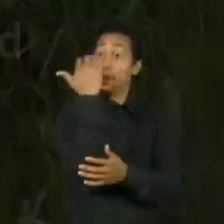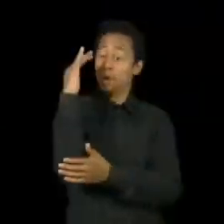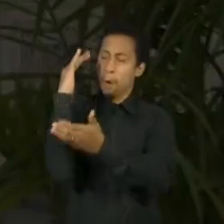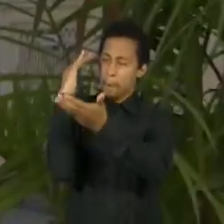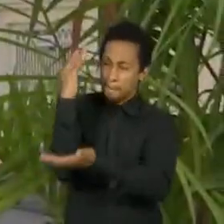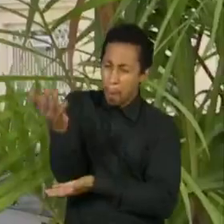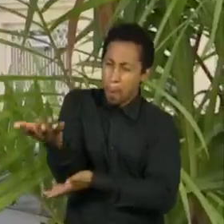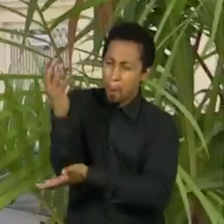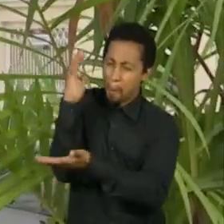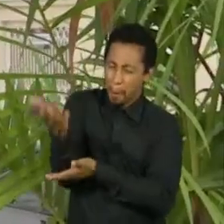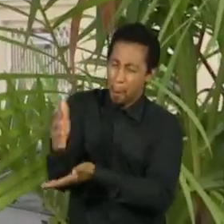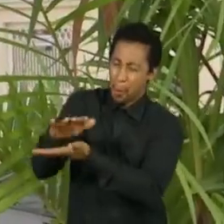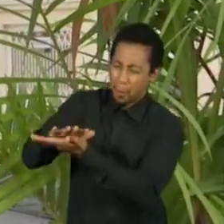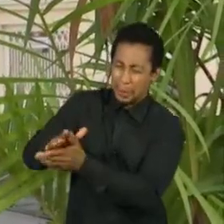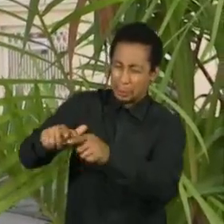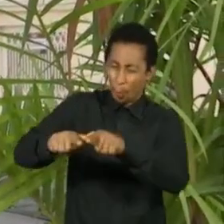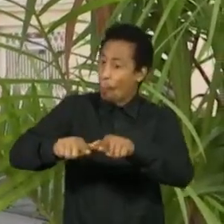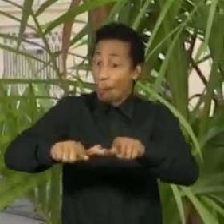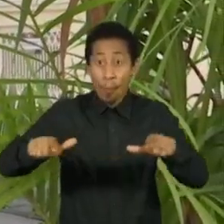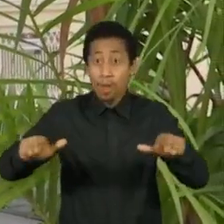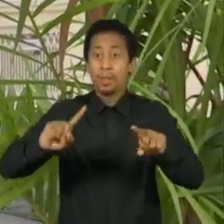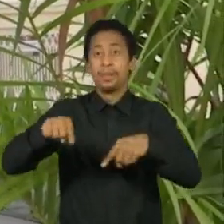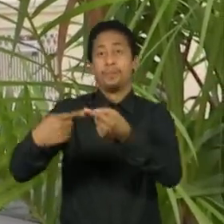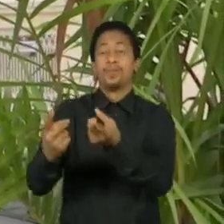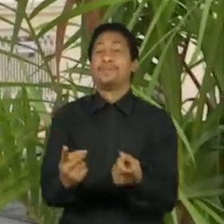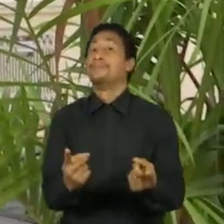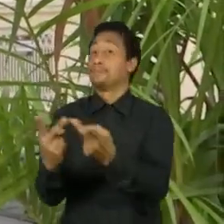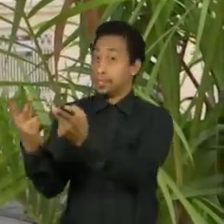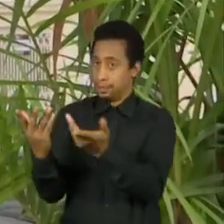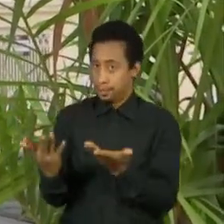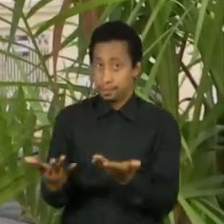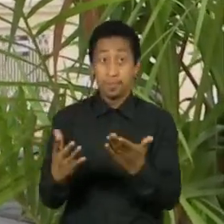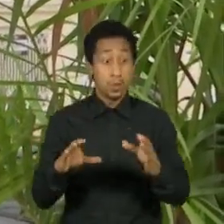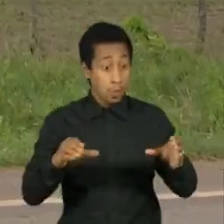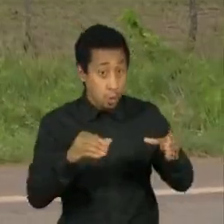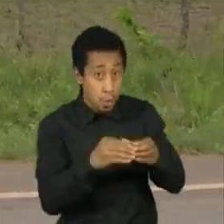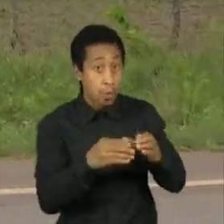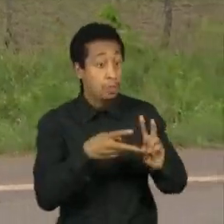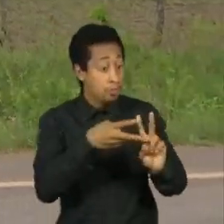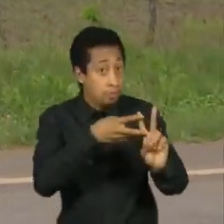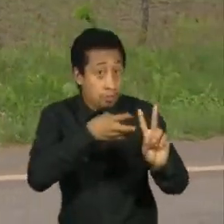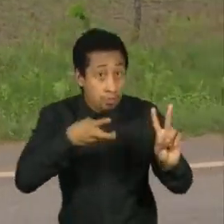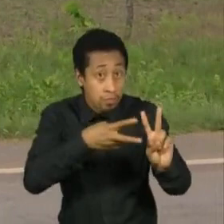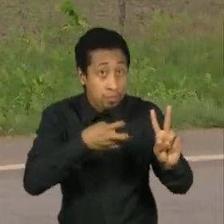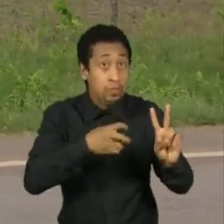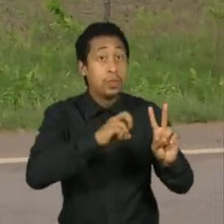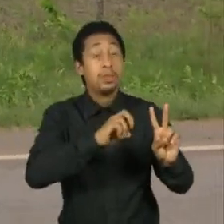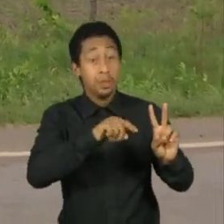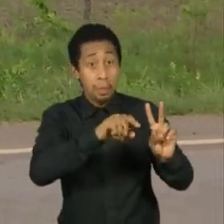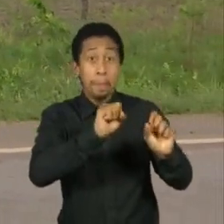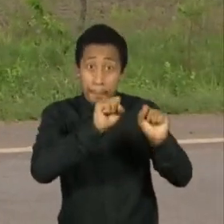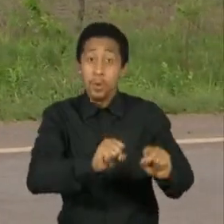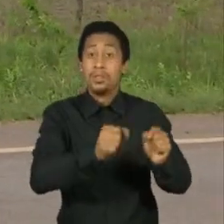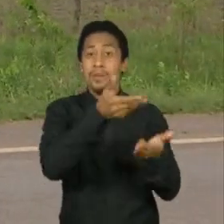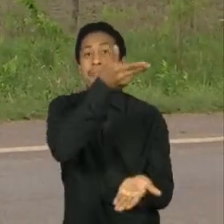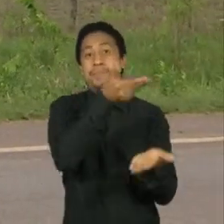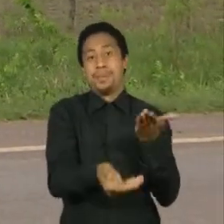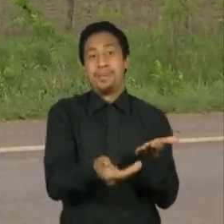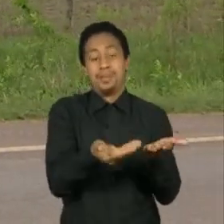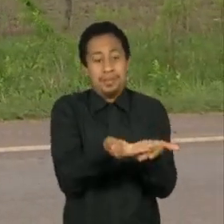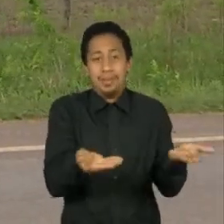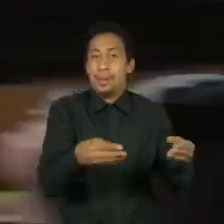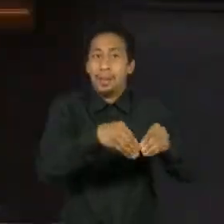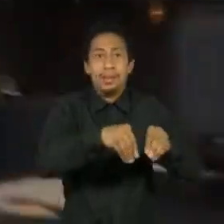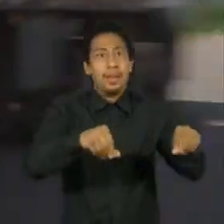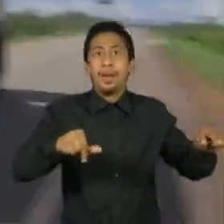desmatada. Existem comunidades tradicionais ali que podem muito bem perder seu território a partir do momento que você tem um processo de invasão e